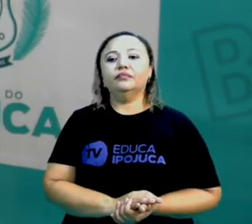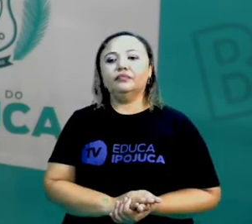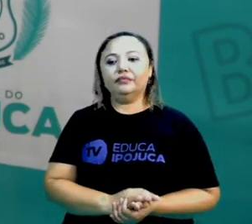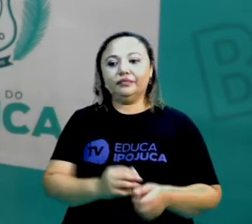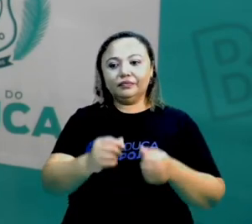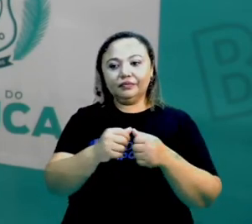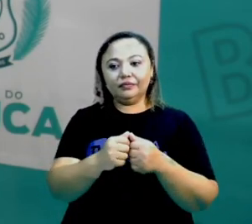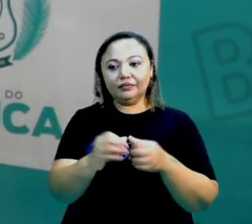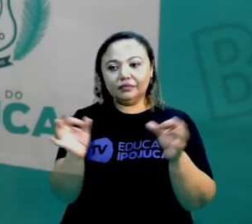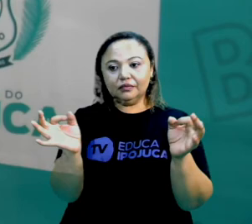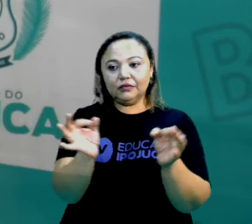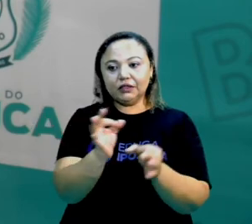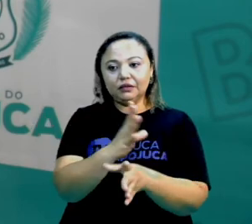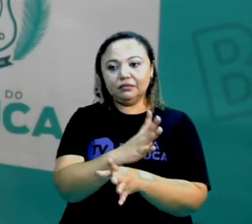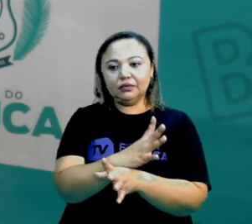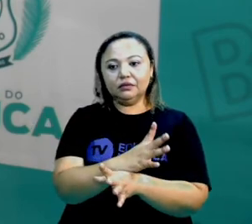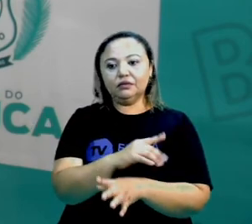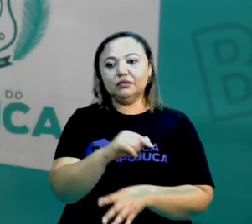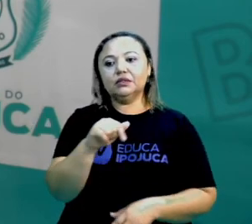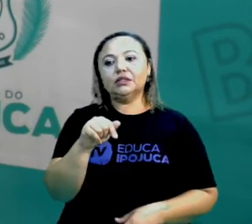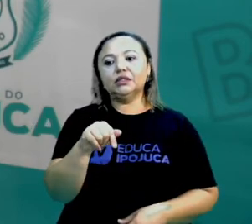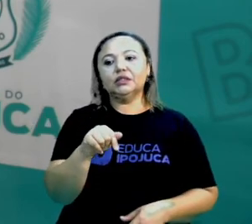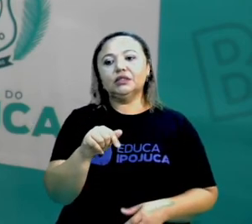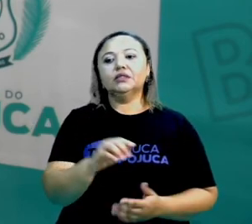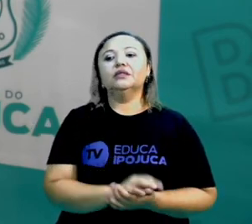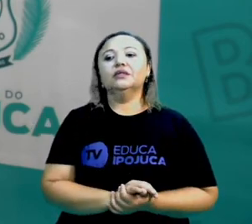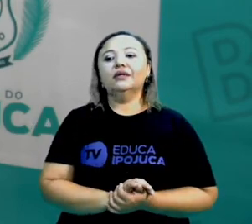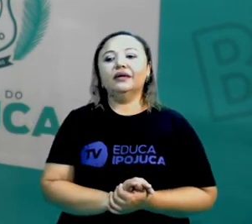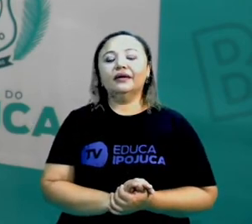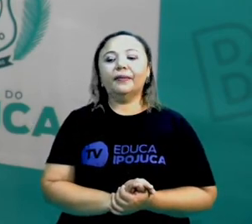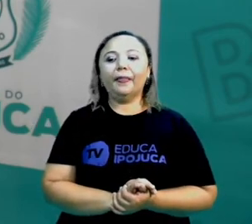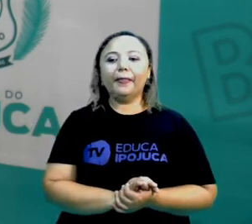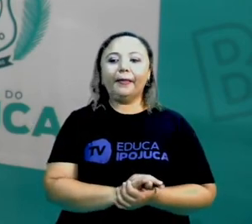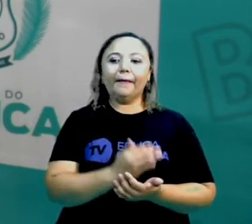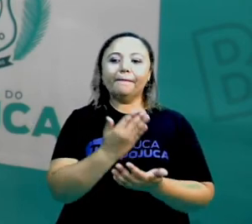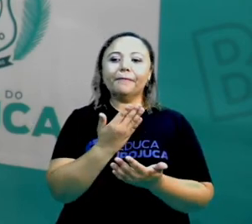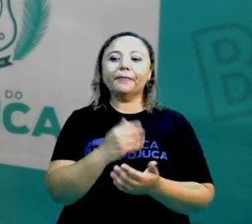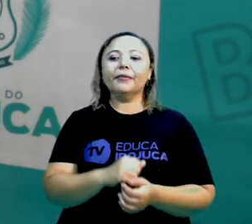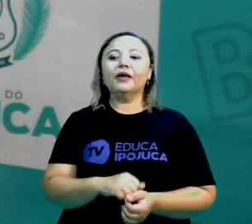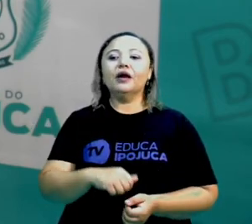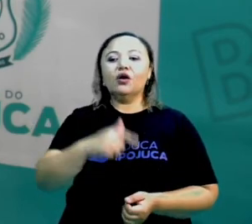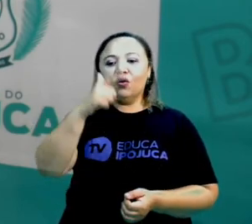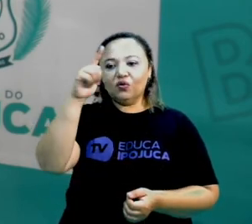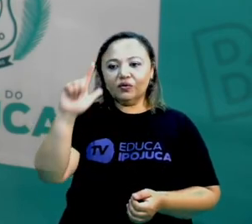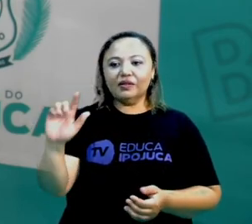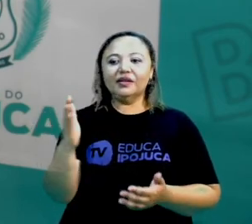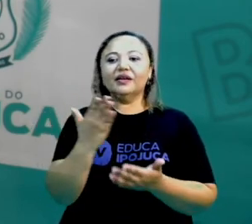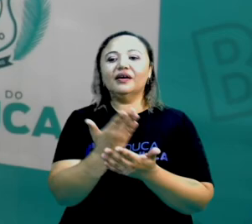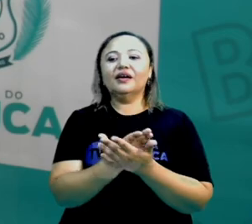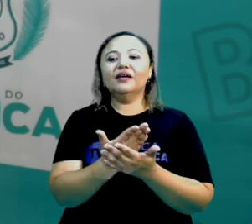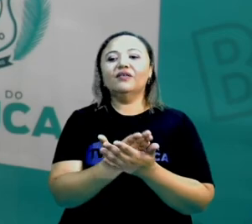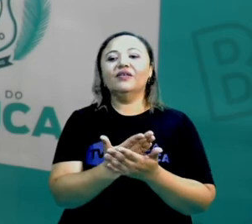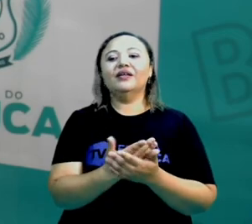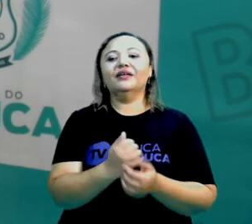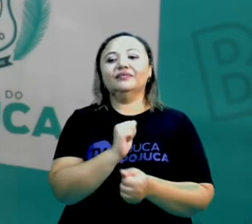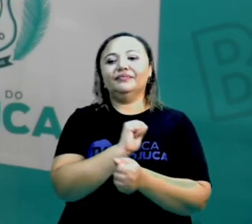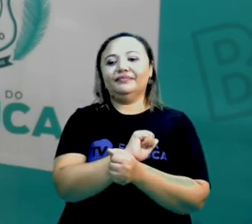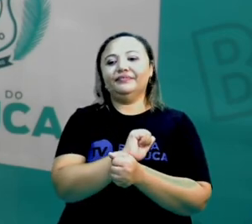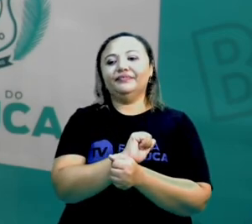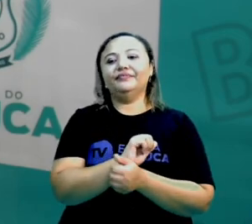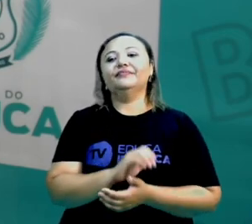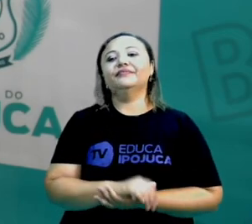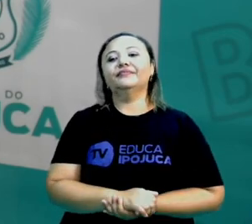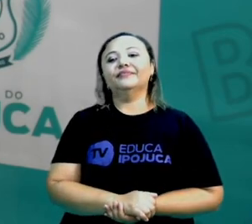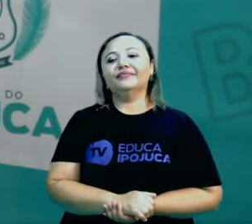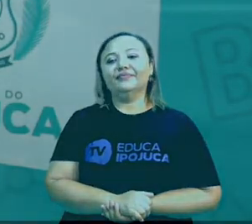Ficamos aqui, né? Na nossa aula de hoje. Eu aguardo vocês na próxima aula. Até lá, se Deus